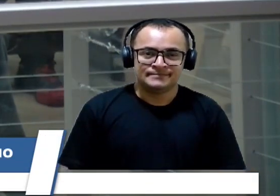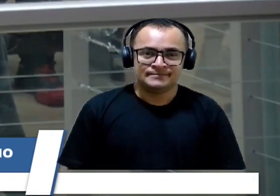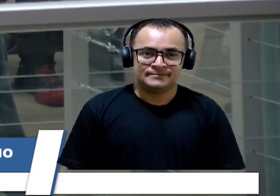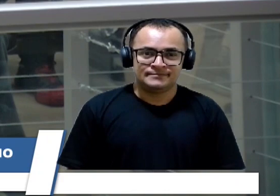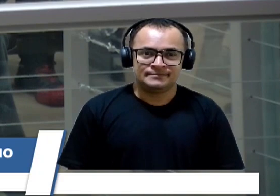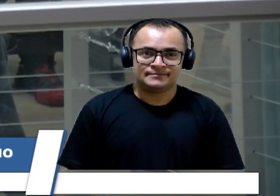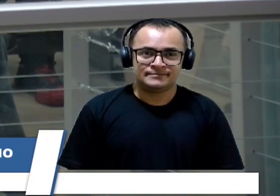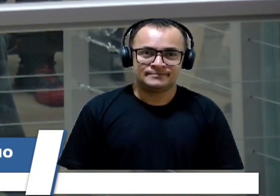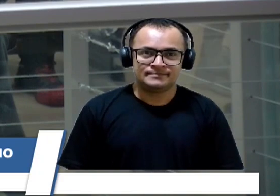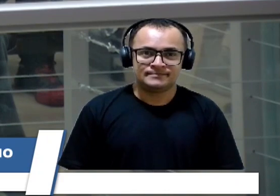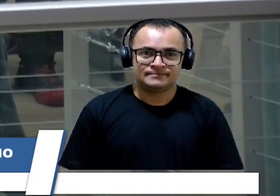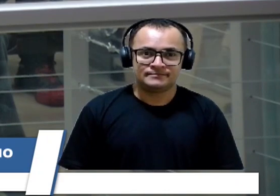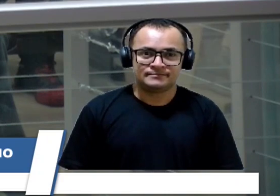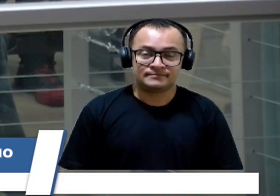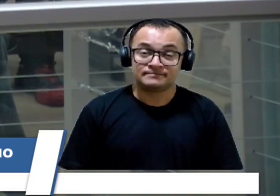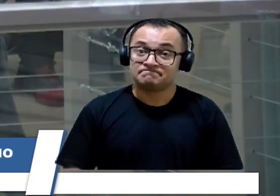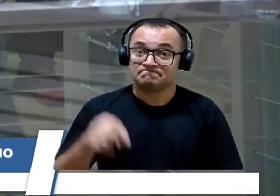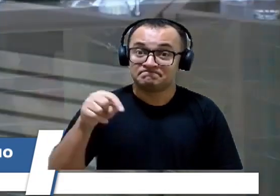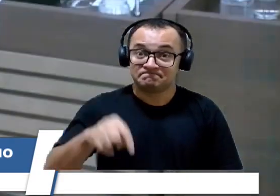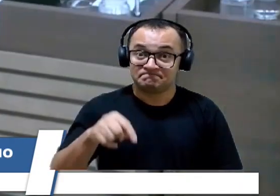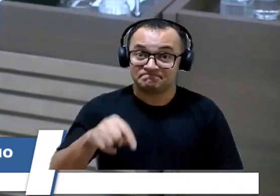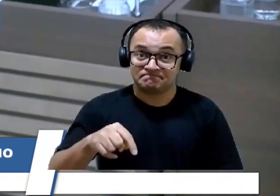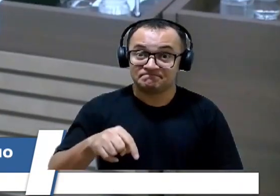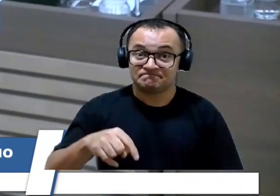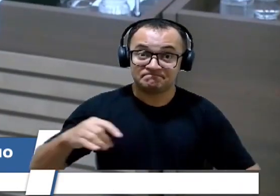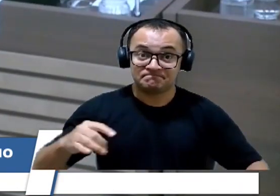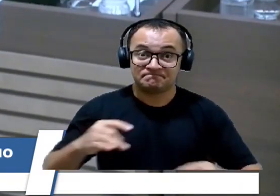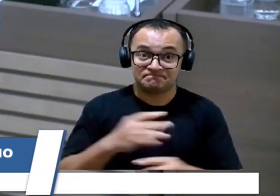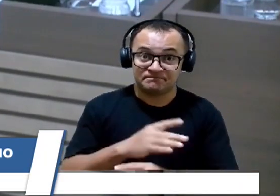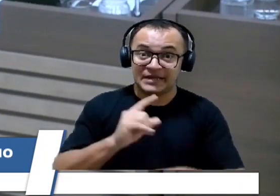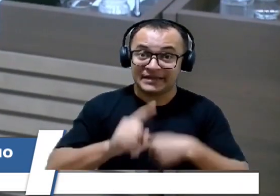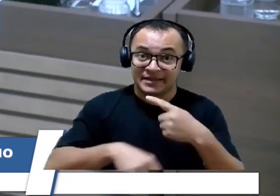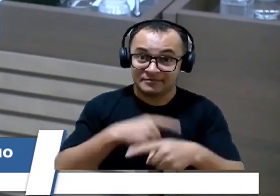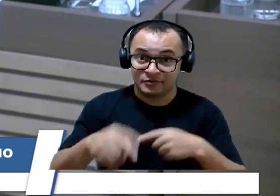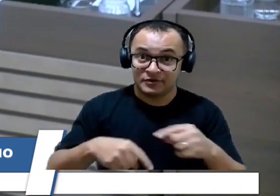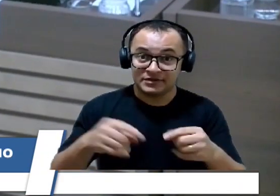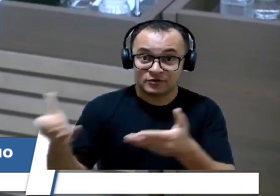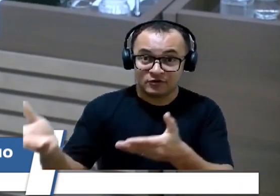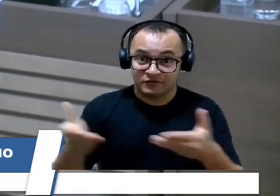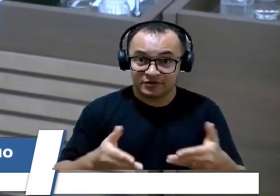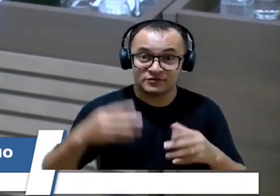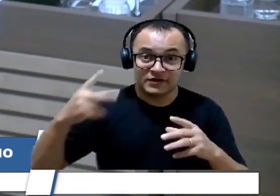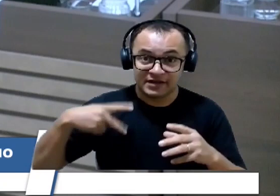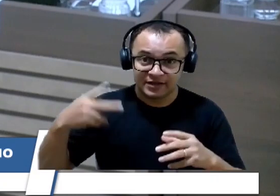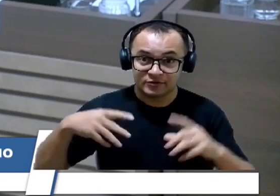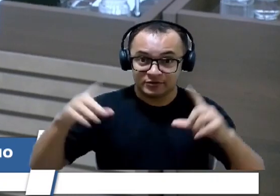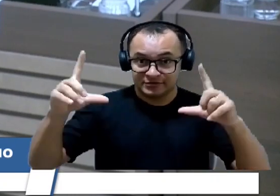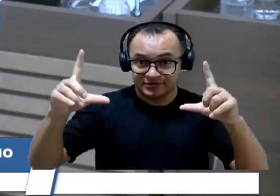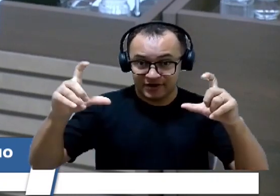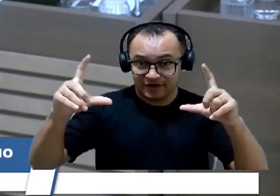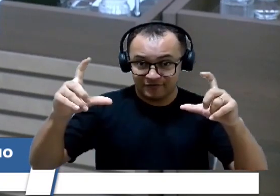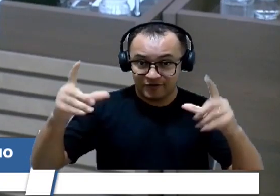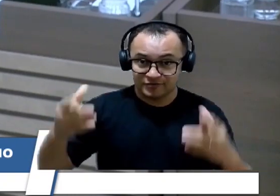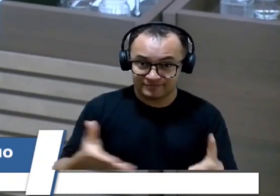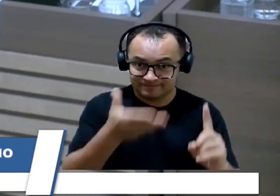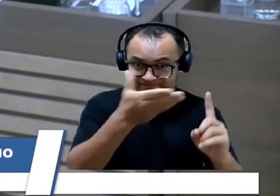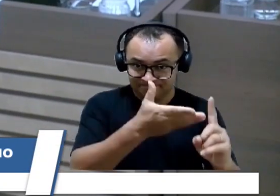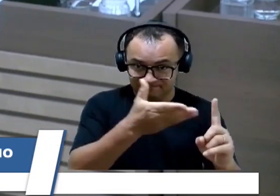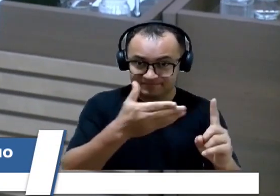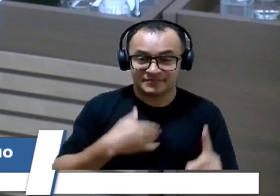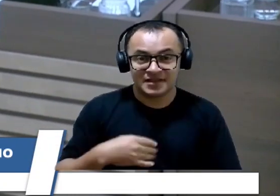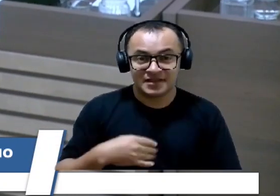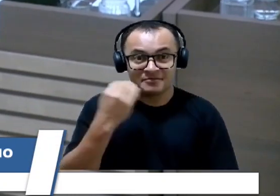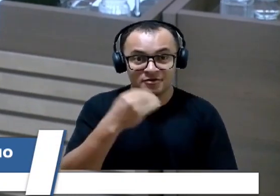Ao encerrar os trabalhos, eu convido os vereadores pra tirarmos uma foto lá com o senhor Edson. Agradeço a presença de todos e aproveito a oportunidade para